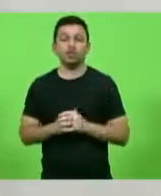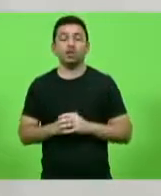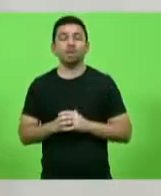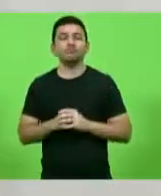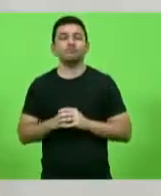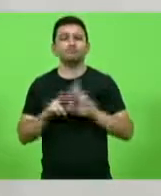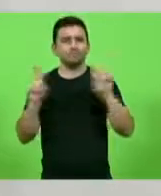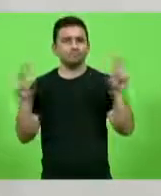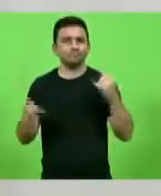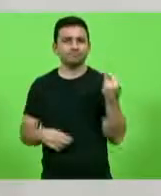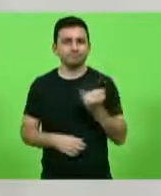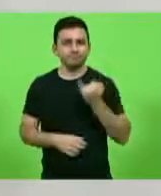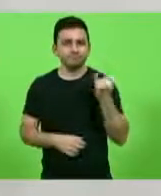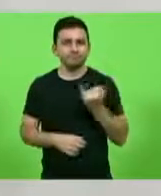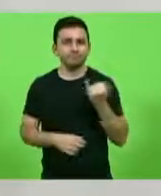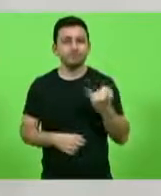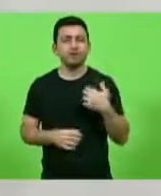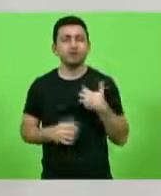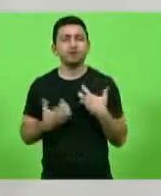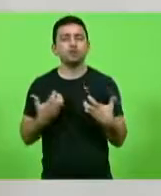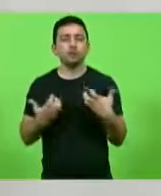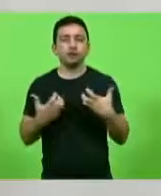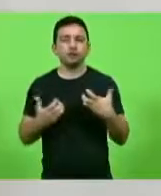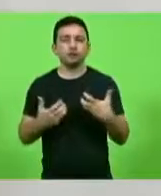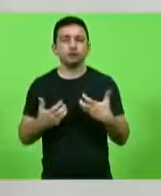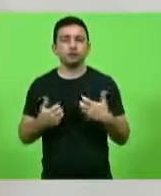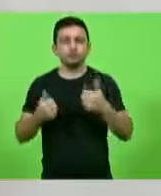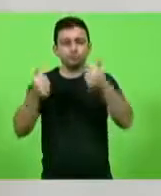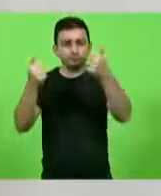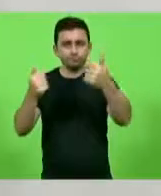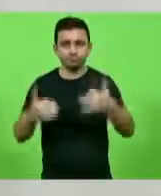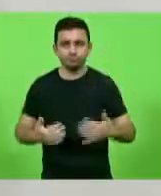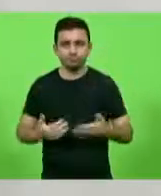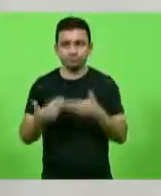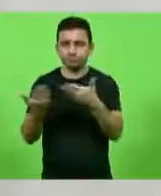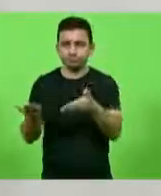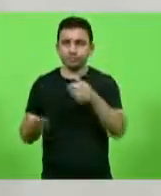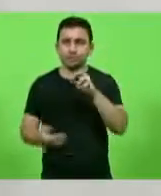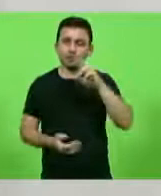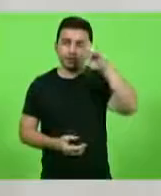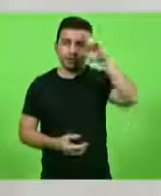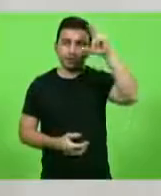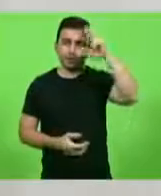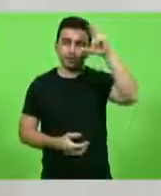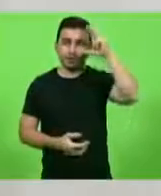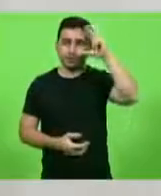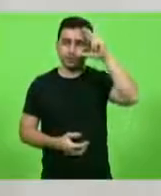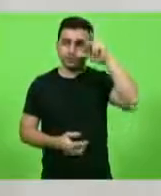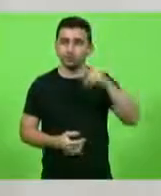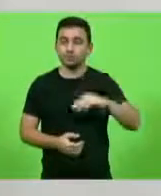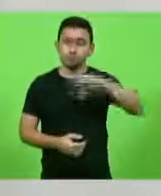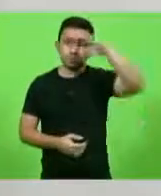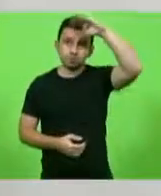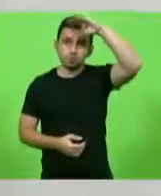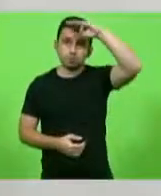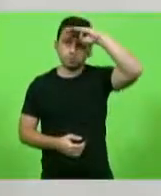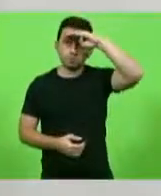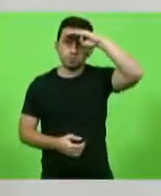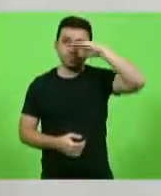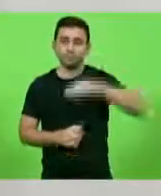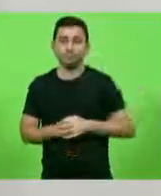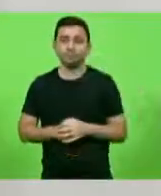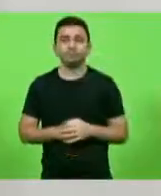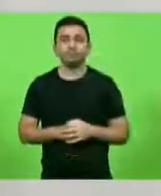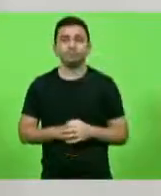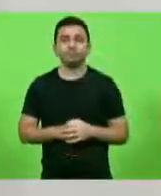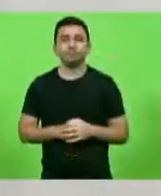importante, algo que eu quero estender ao Ricardo Alba, ao Jean Kumlin e também